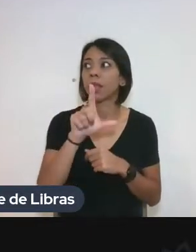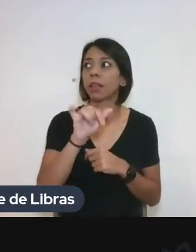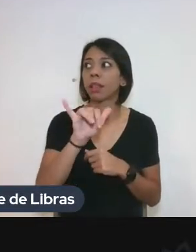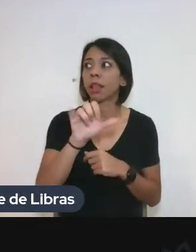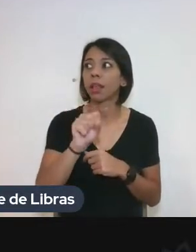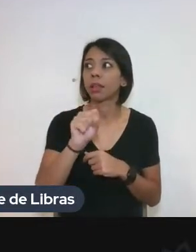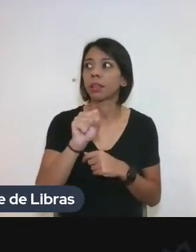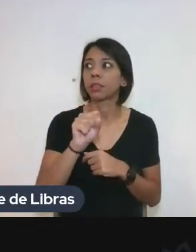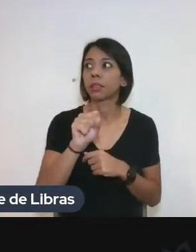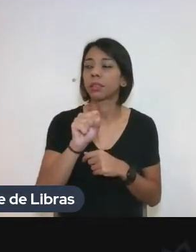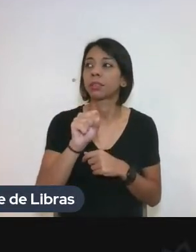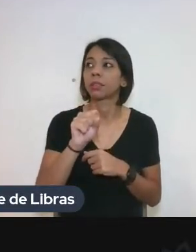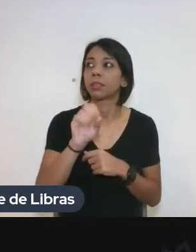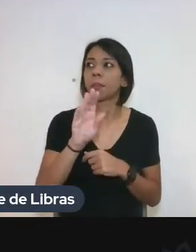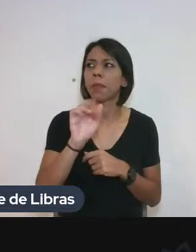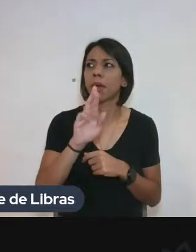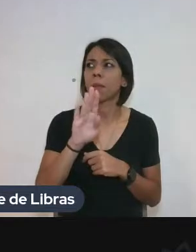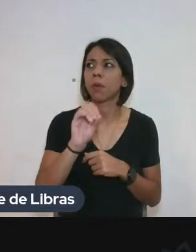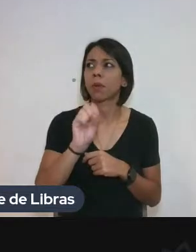Barbosa